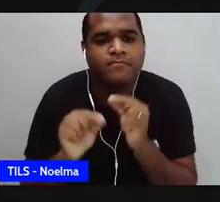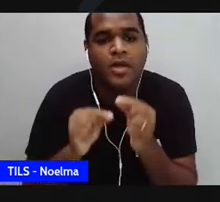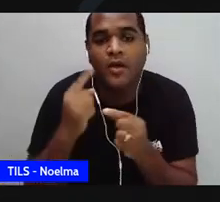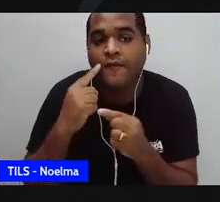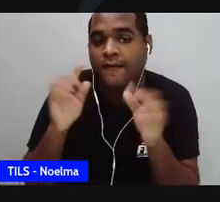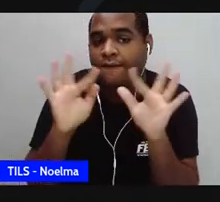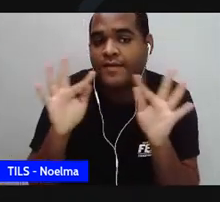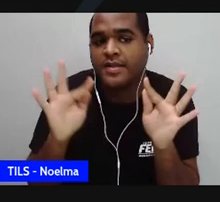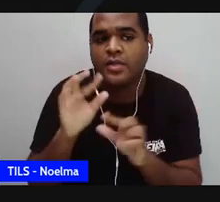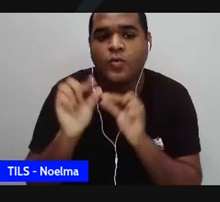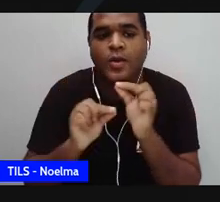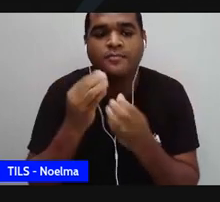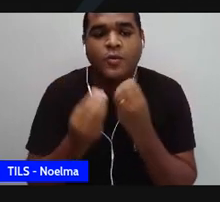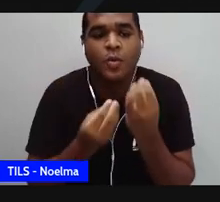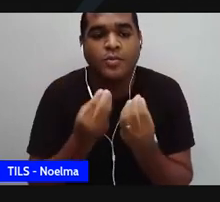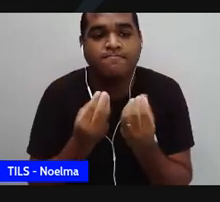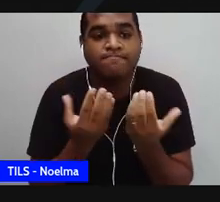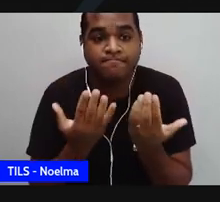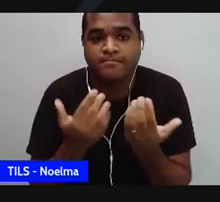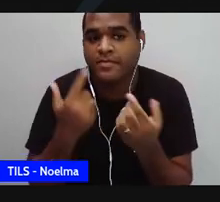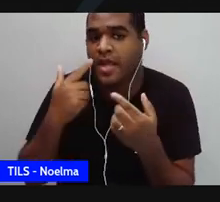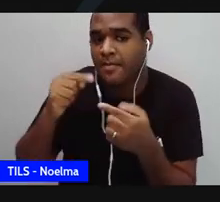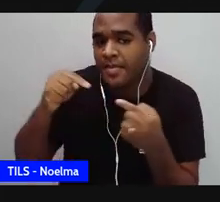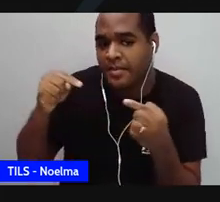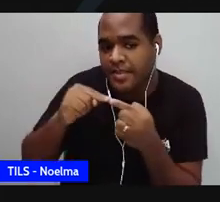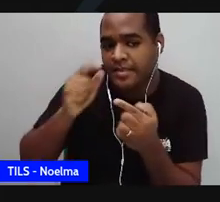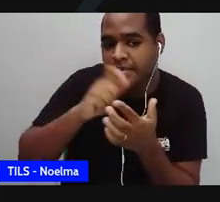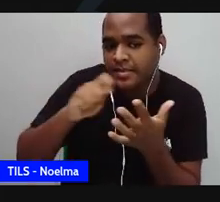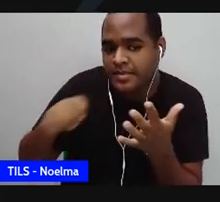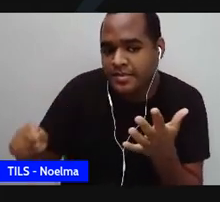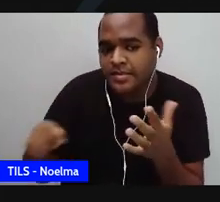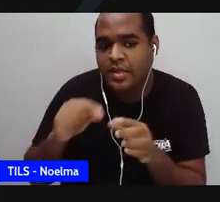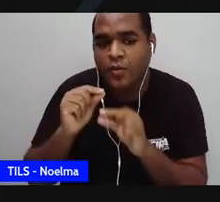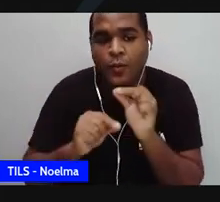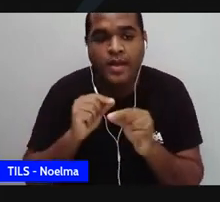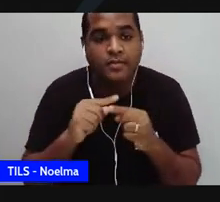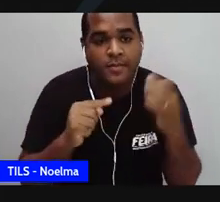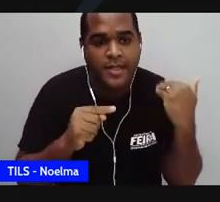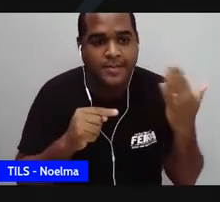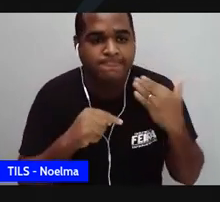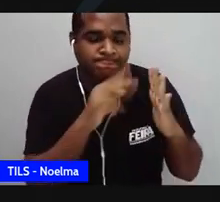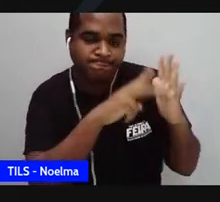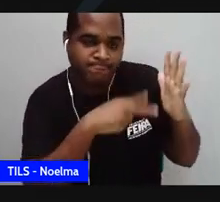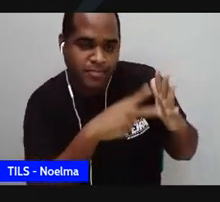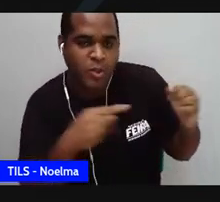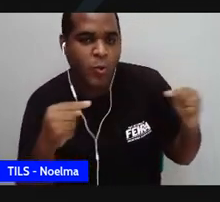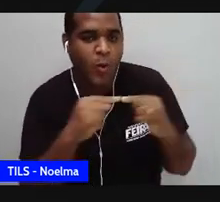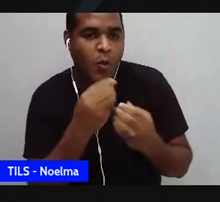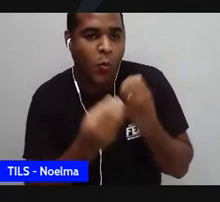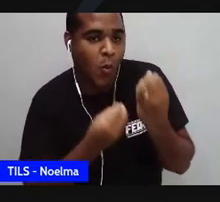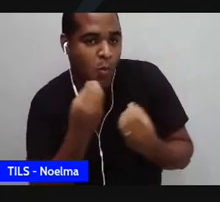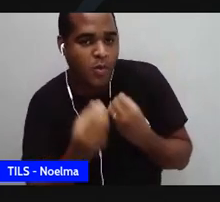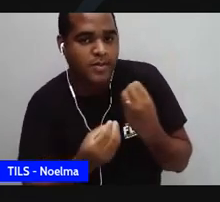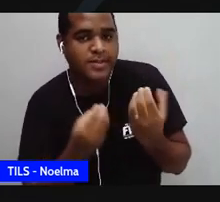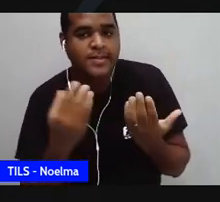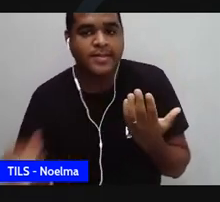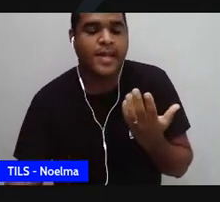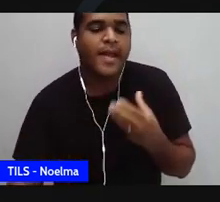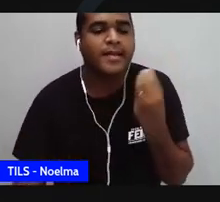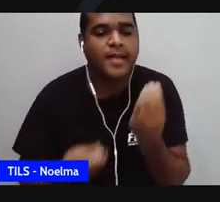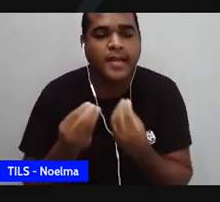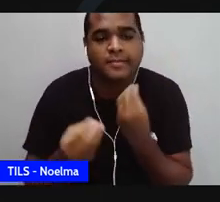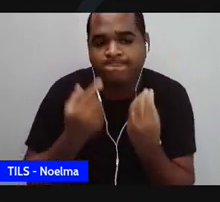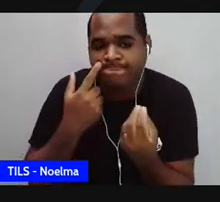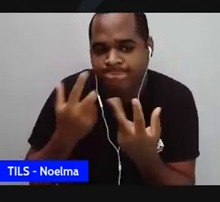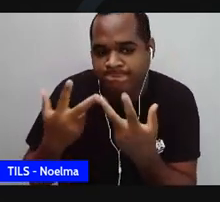felicidade? E é na escrita, é na leitura que ela busca essa